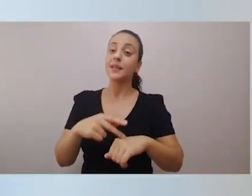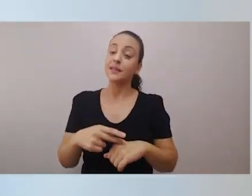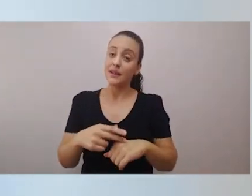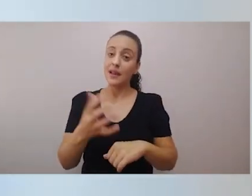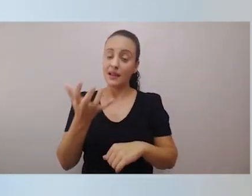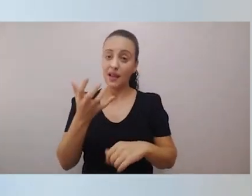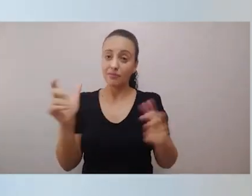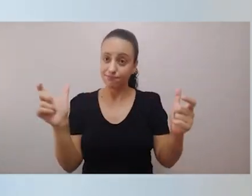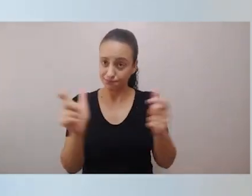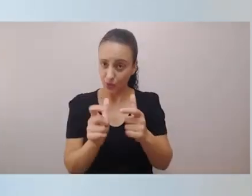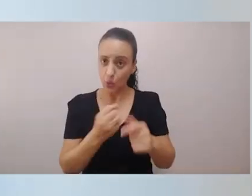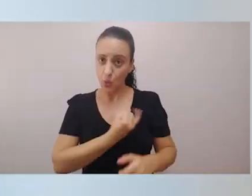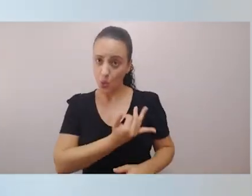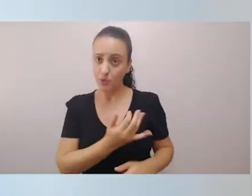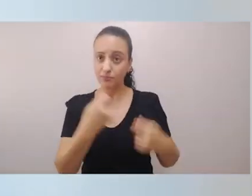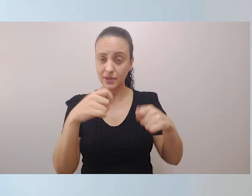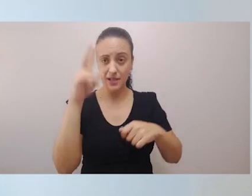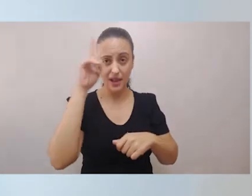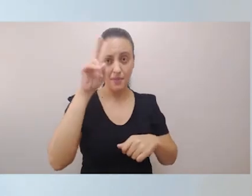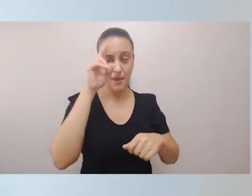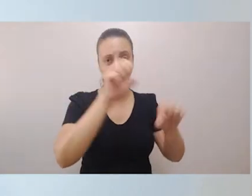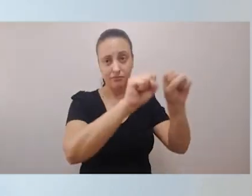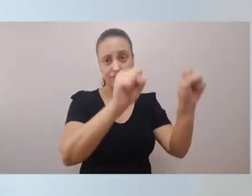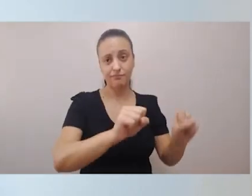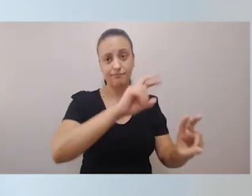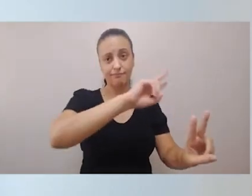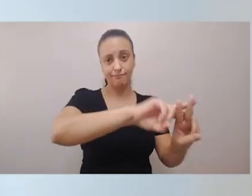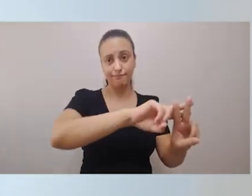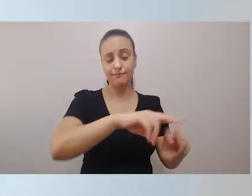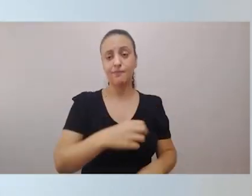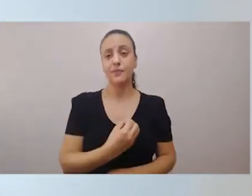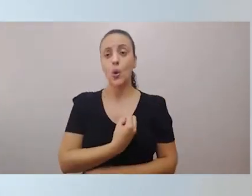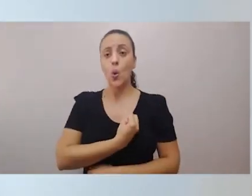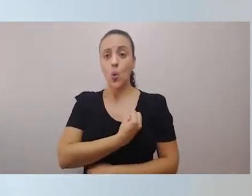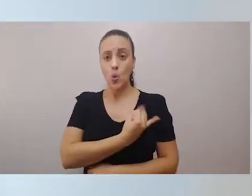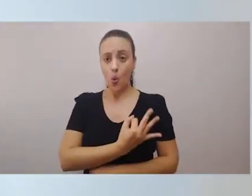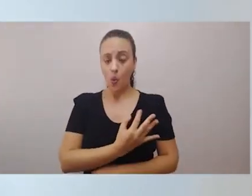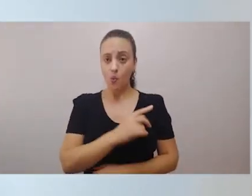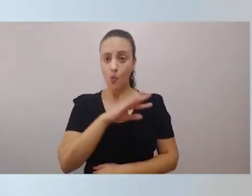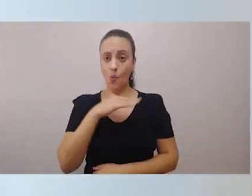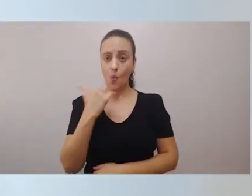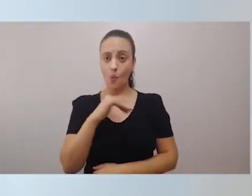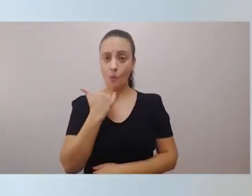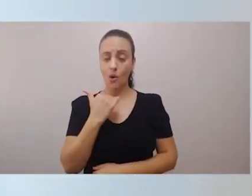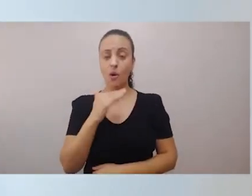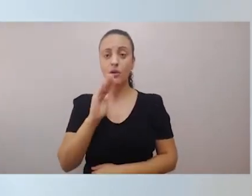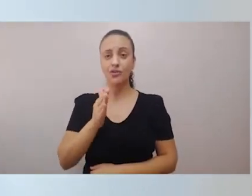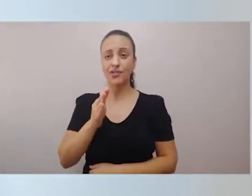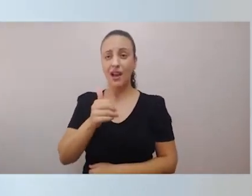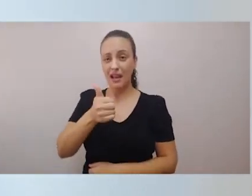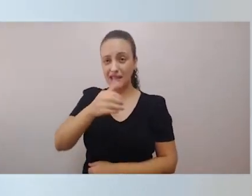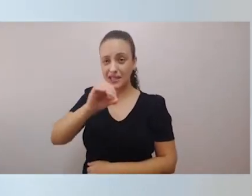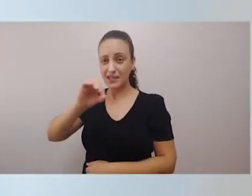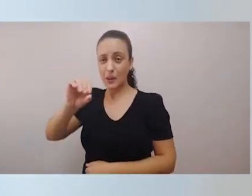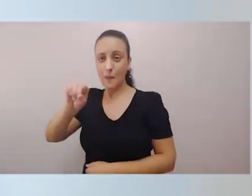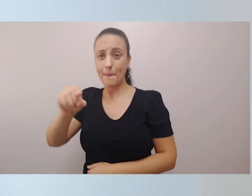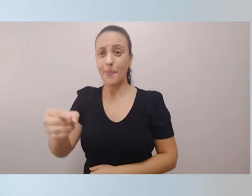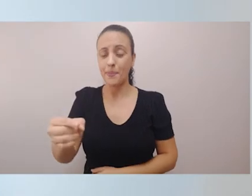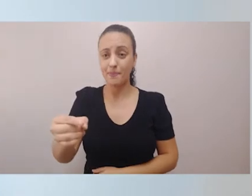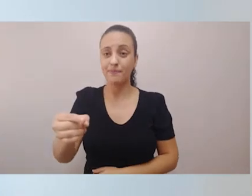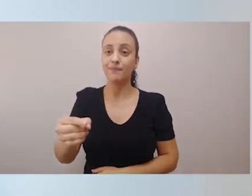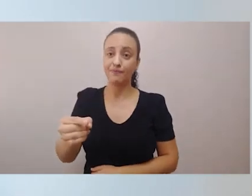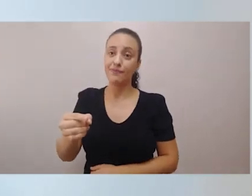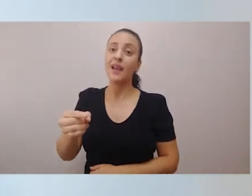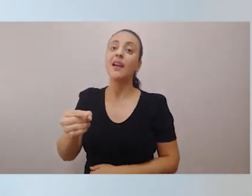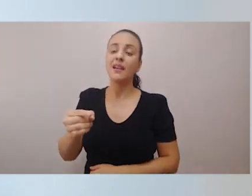Esse número de mortes chegou a mais de 100 mil, infelizmente, só vai aumentar se nós continuarmos achando que o sistema,